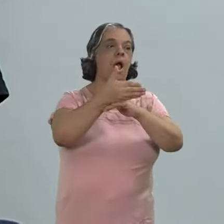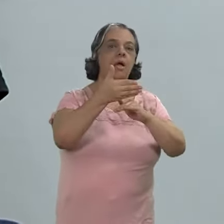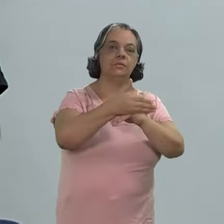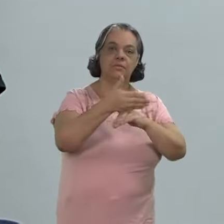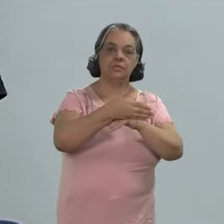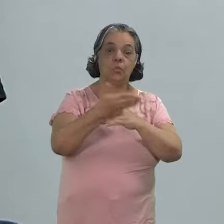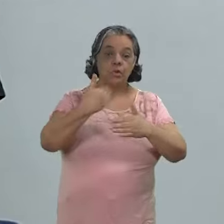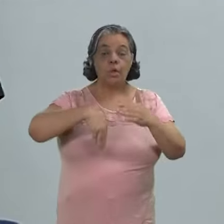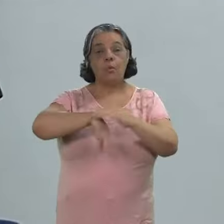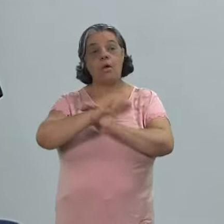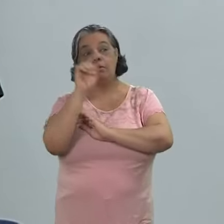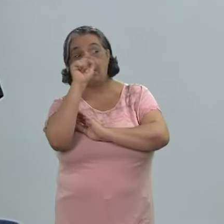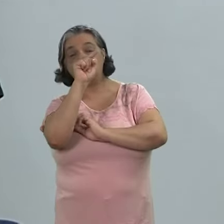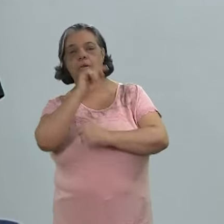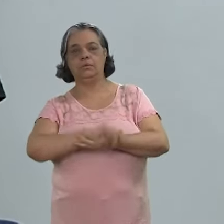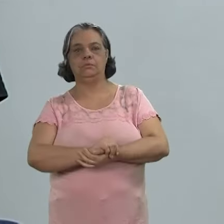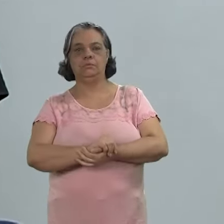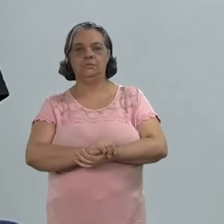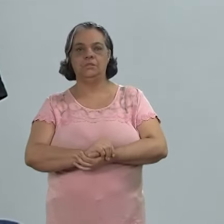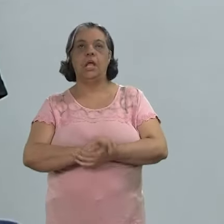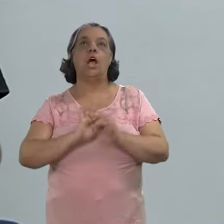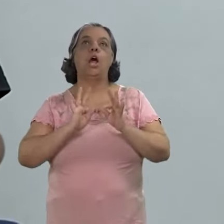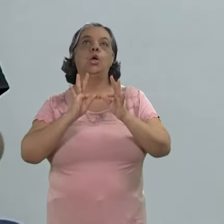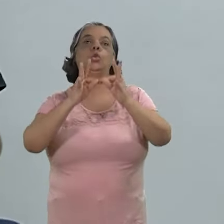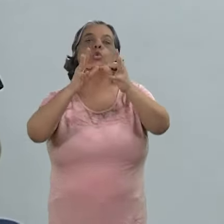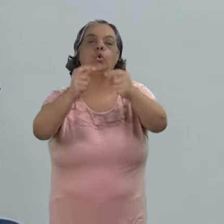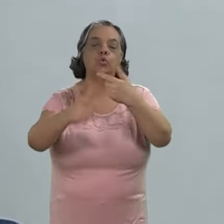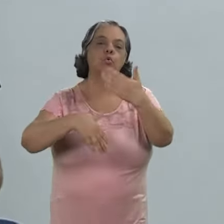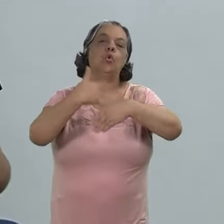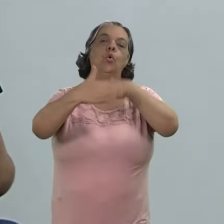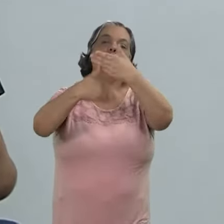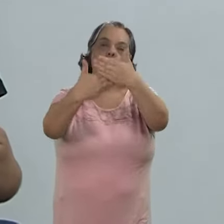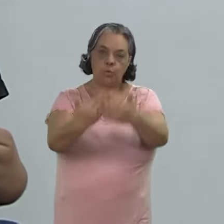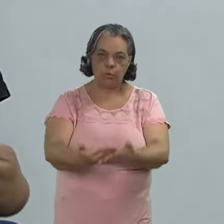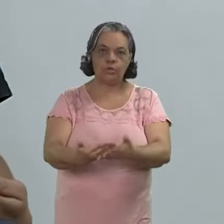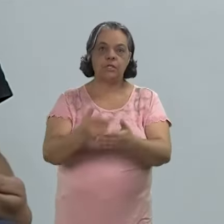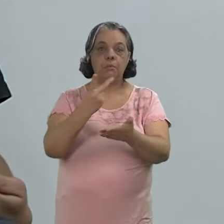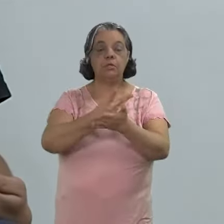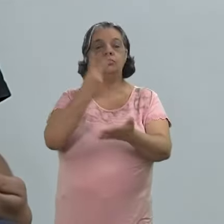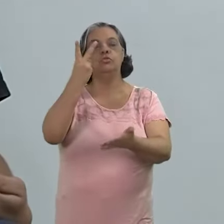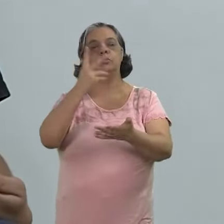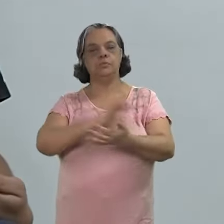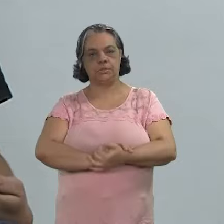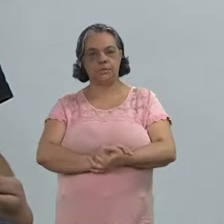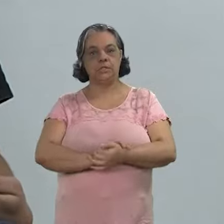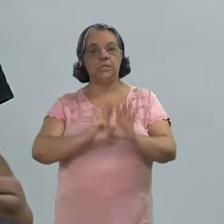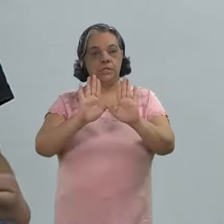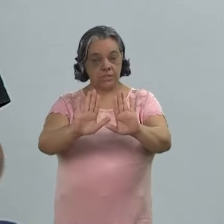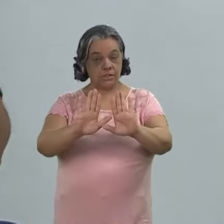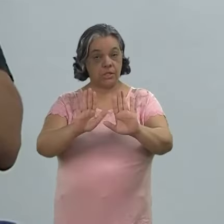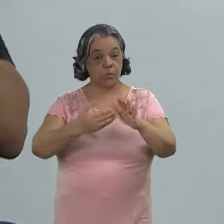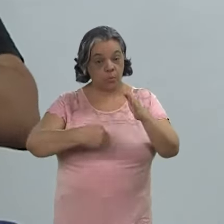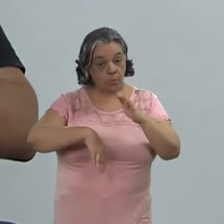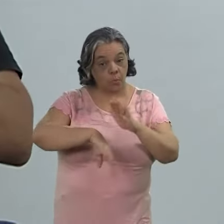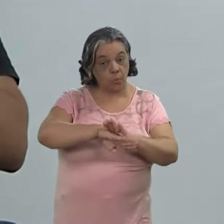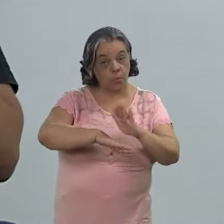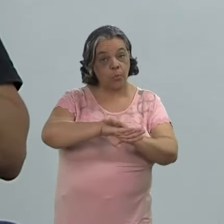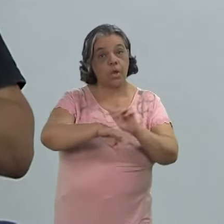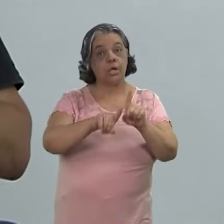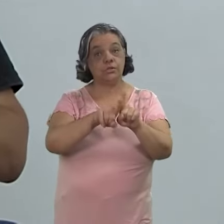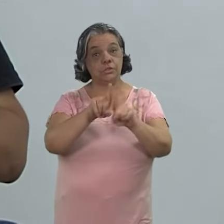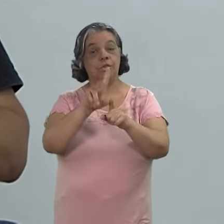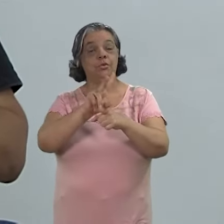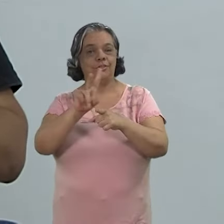consegue acessar o que está guardado ali aí já vai todo um outro processo para descobrir o que é então cataloguem